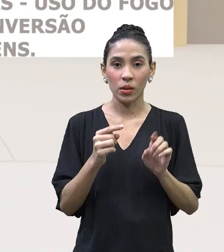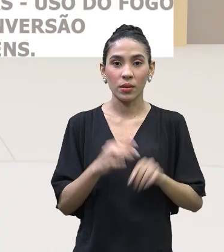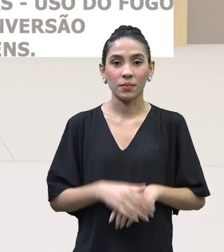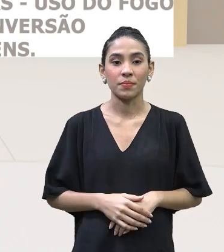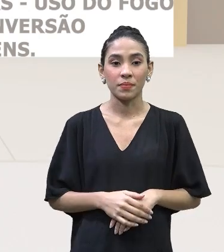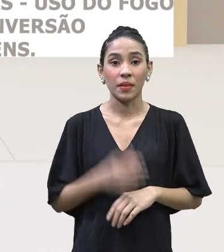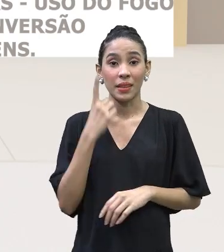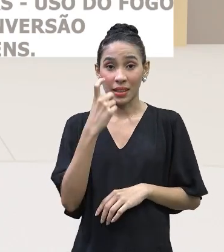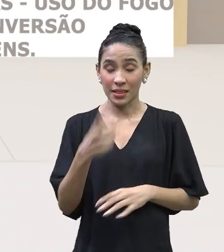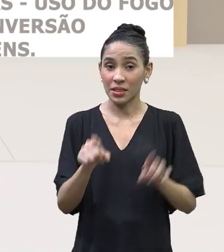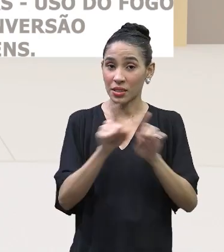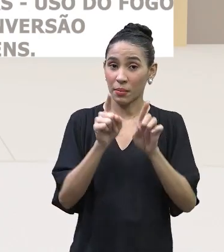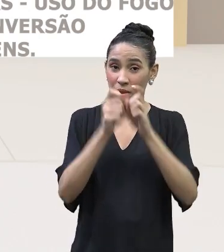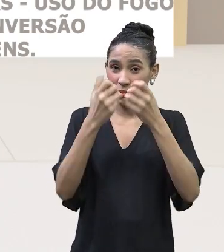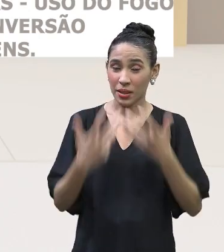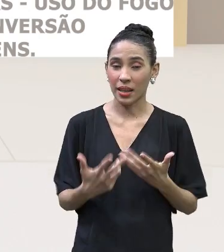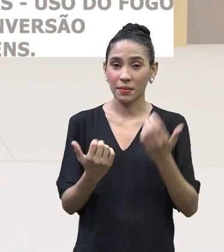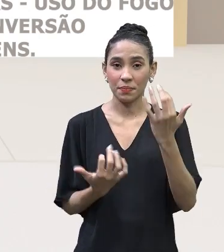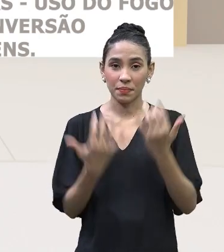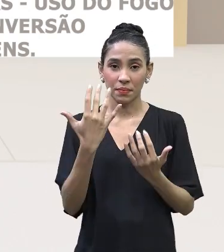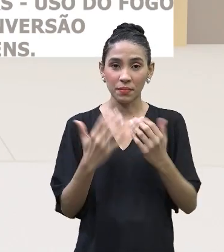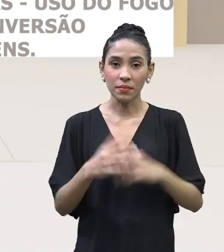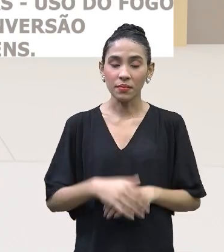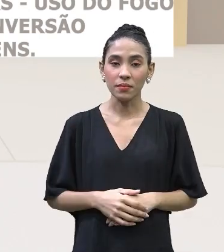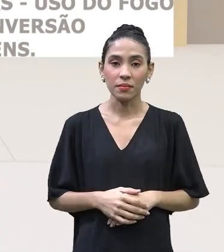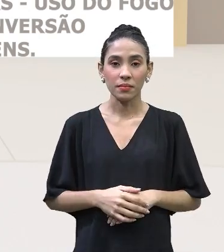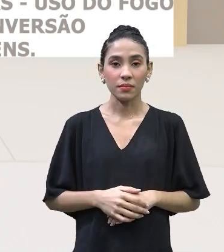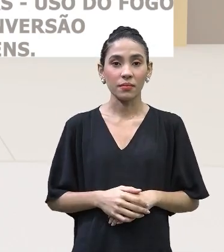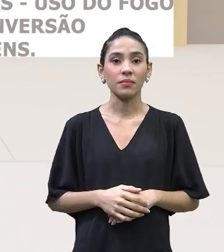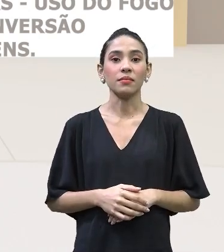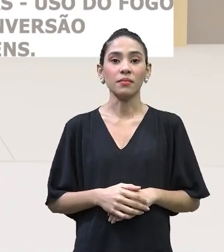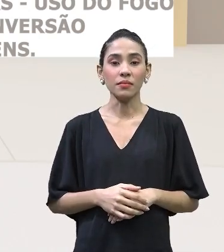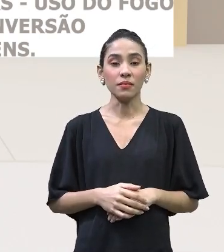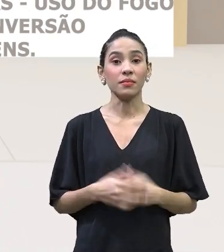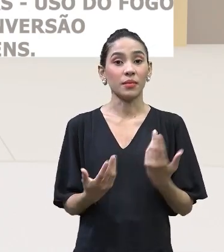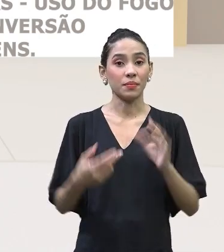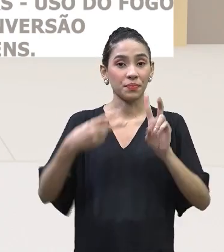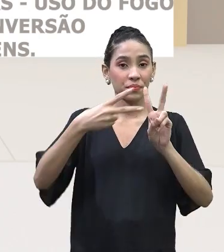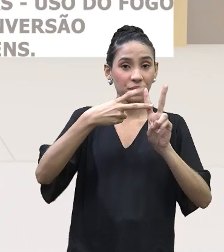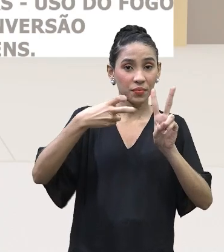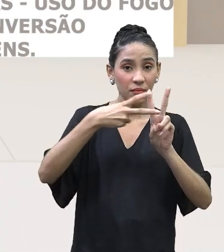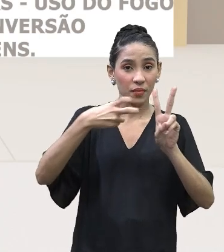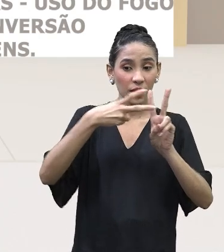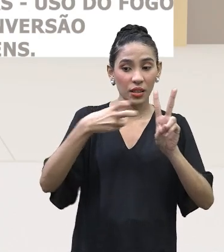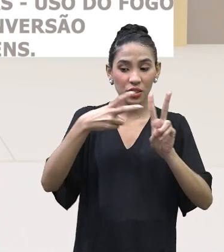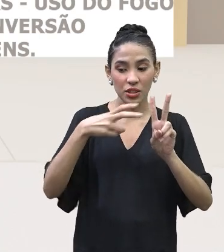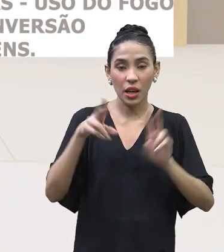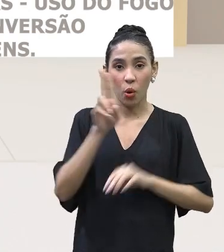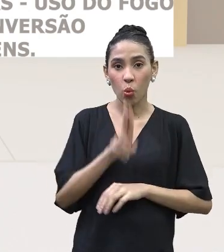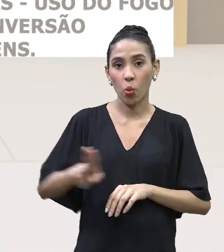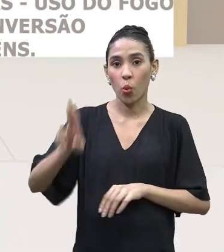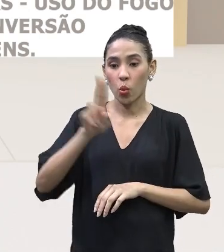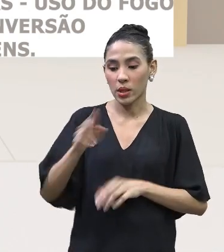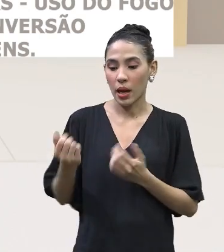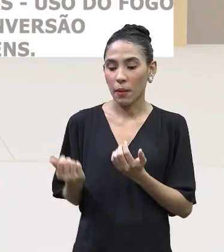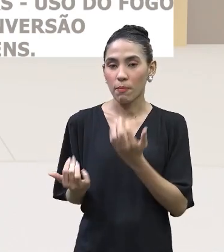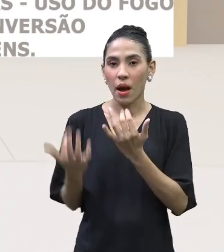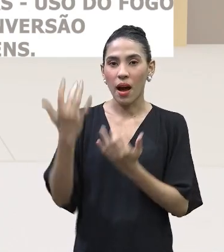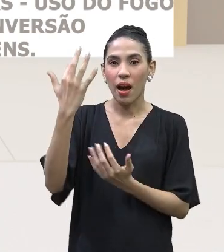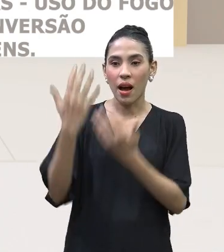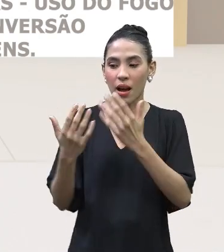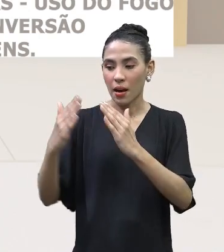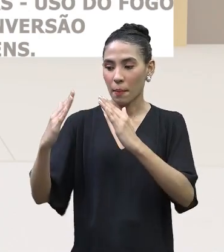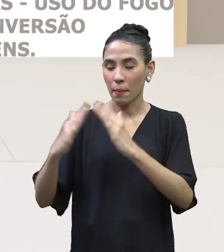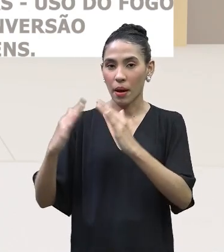E o que é interessante colocar sobre as queimadas, que era uma forma dos nossos indígenas abrirem um campo para eles mesmos morarem durante